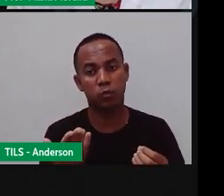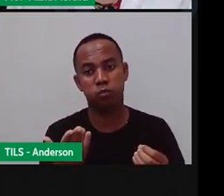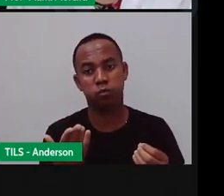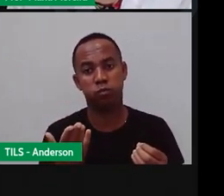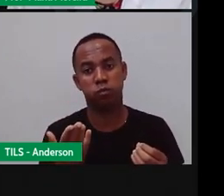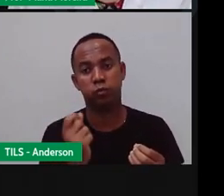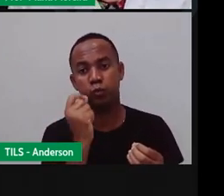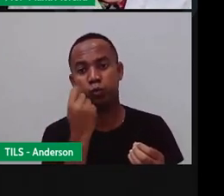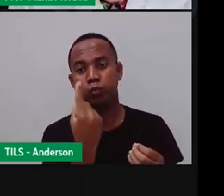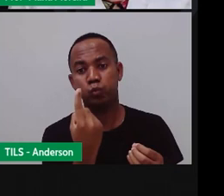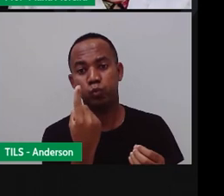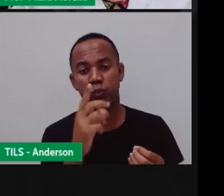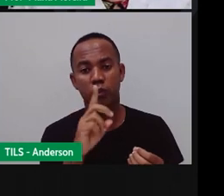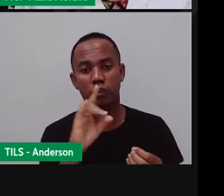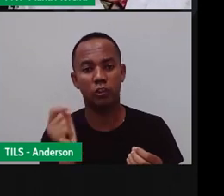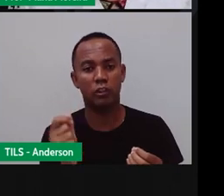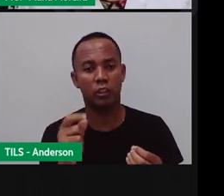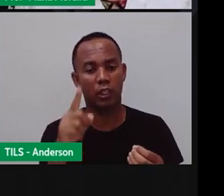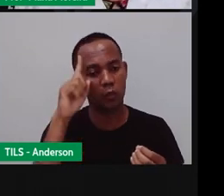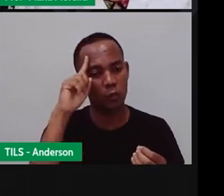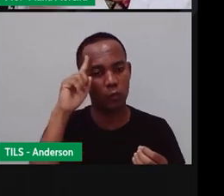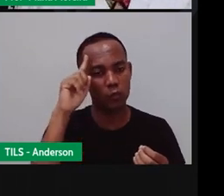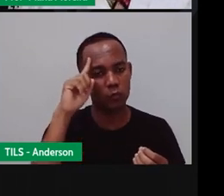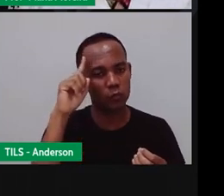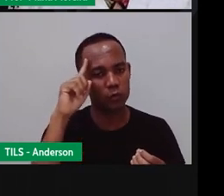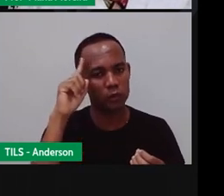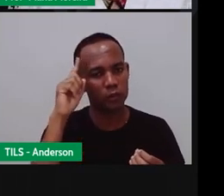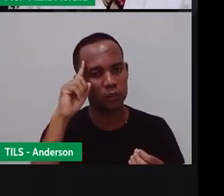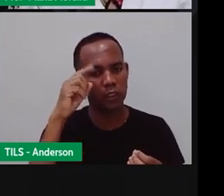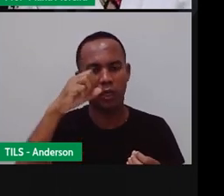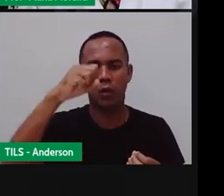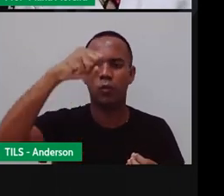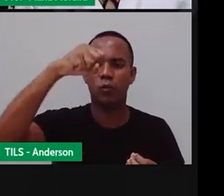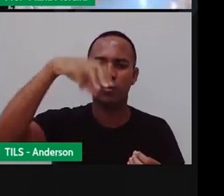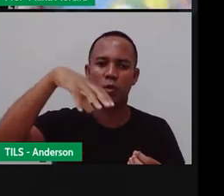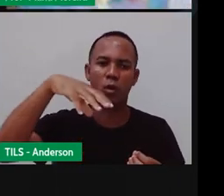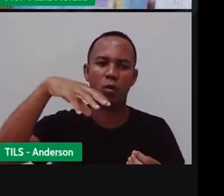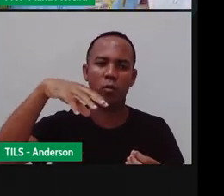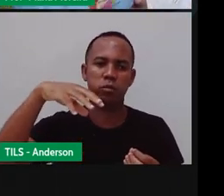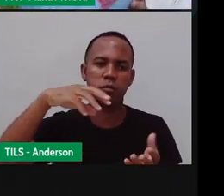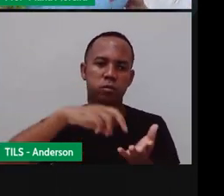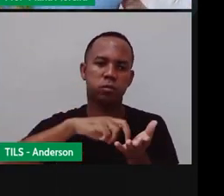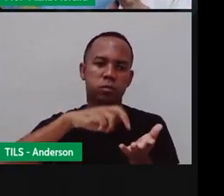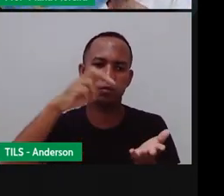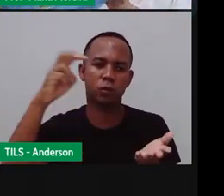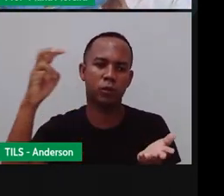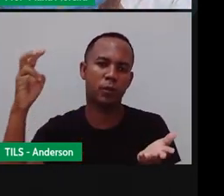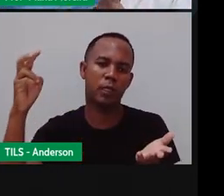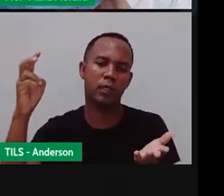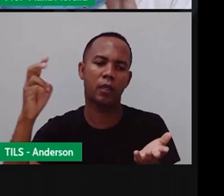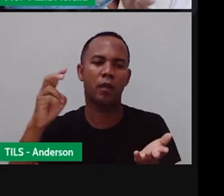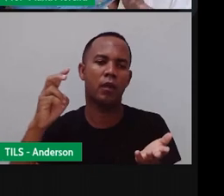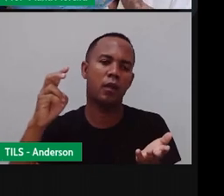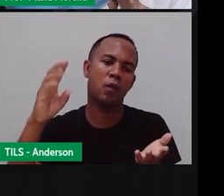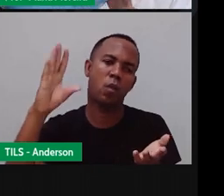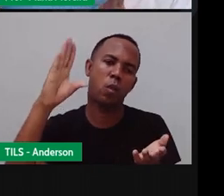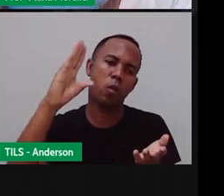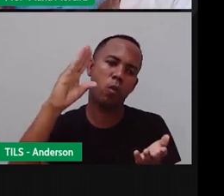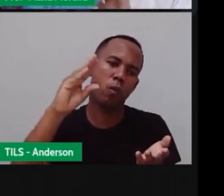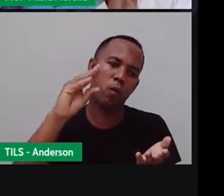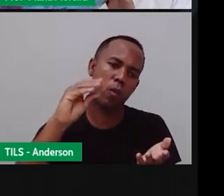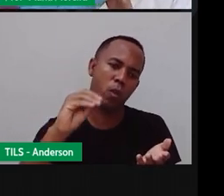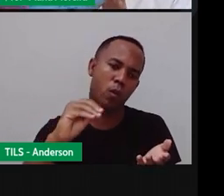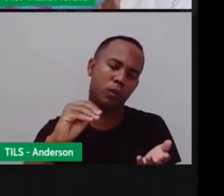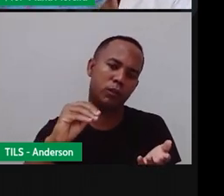que todos os dias o sol nasce e se põe, porque o que? A terra vai ficando iluminada de um lado e